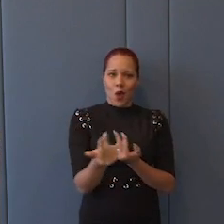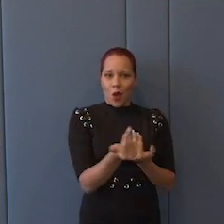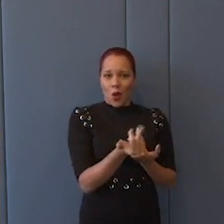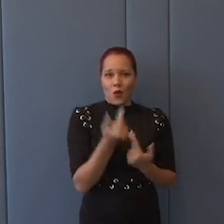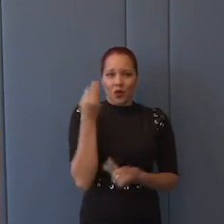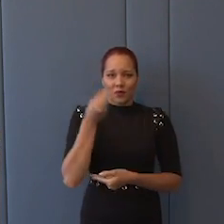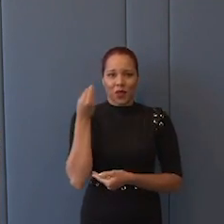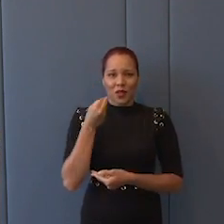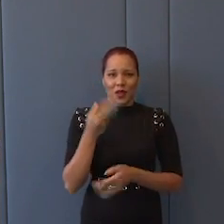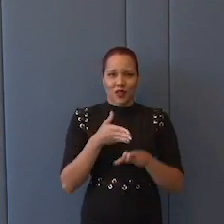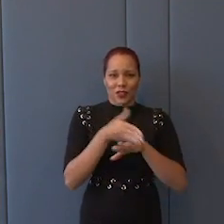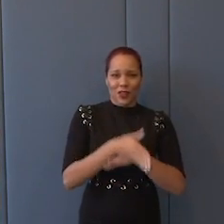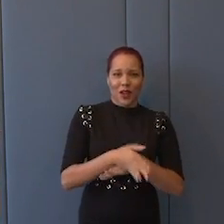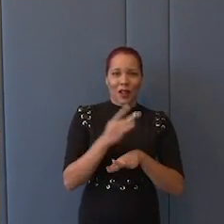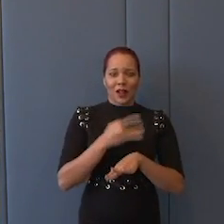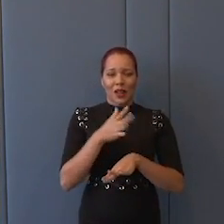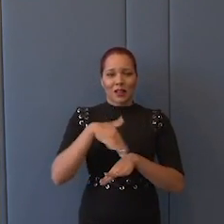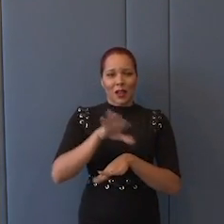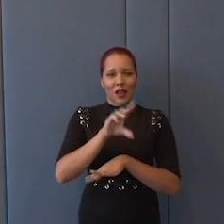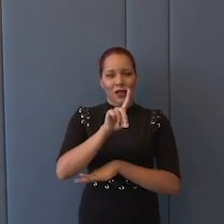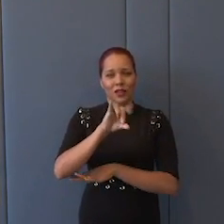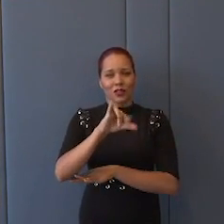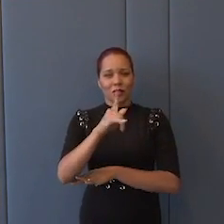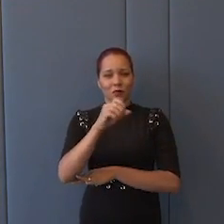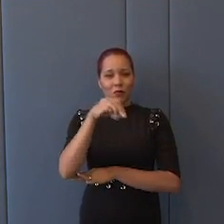experiência de entrar para a diplomacia, entrar no Itamaraty, é algo muito